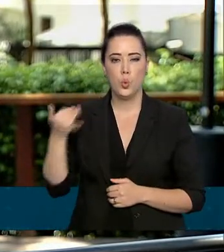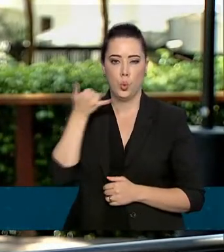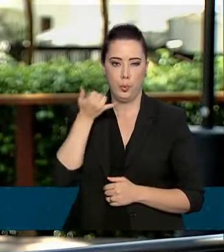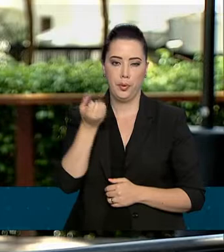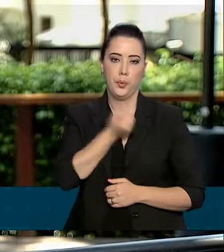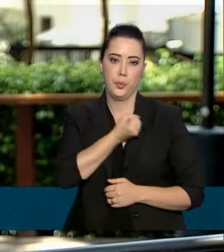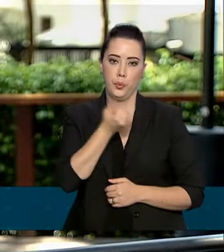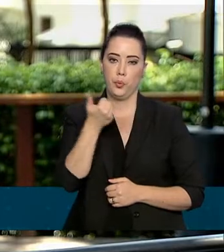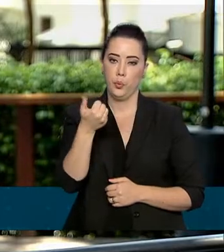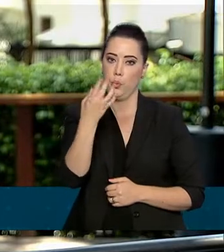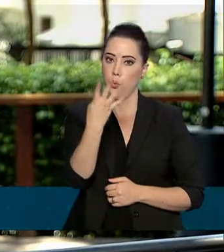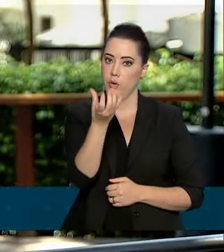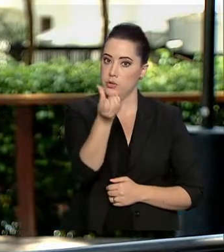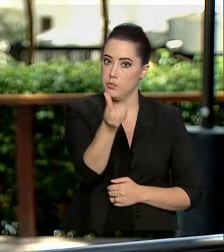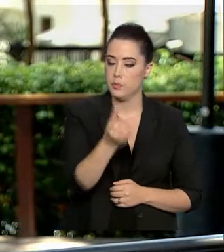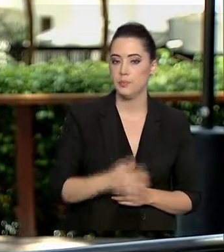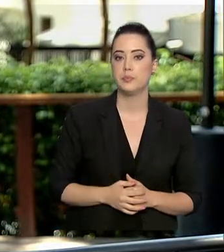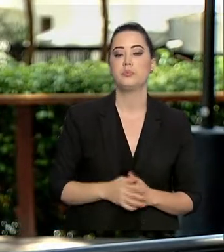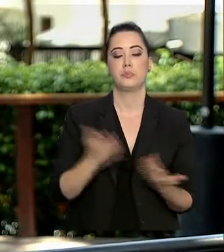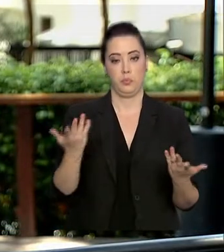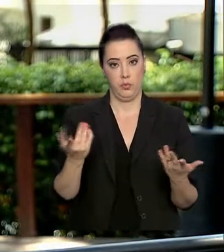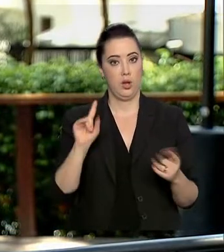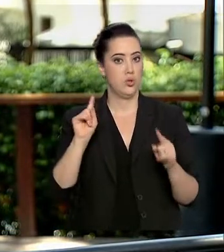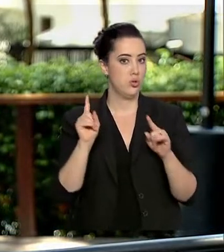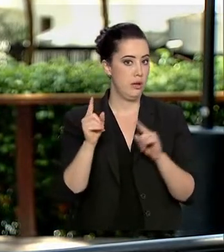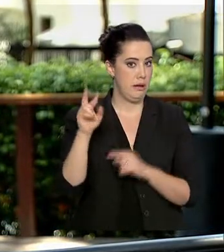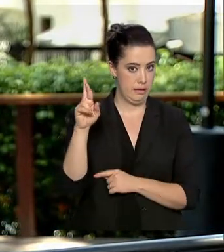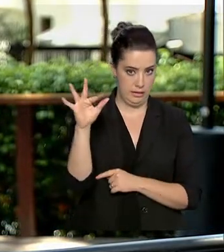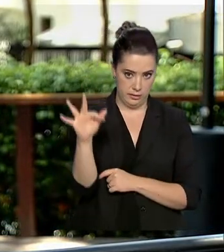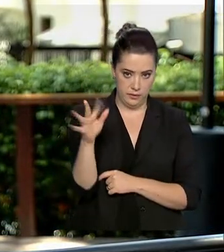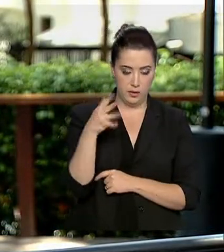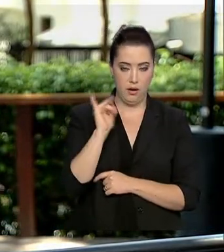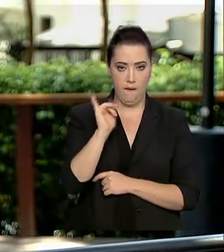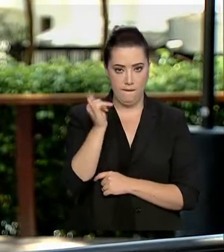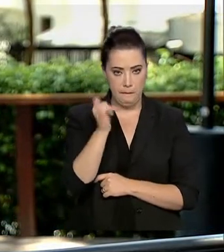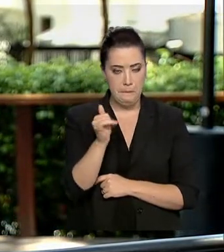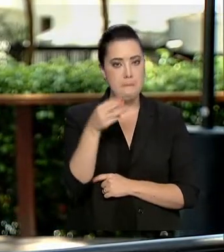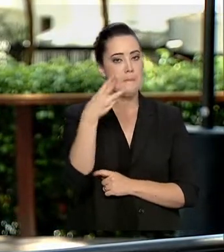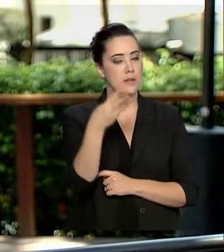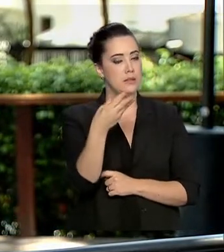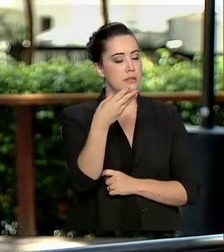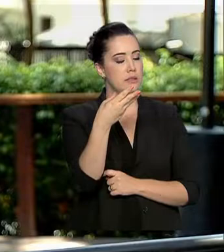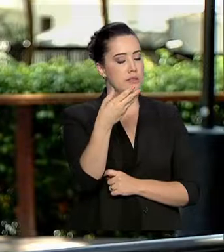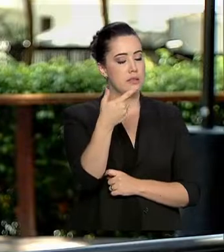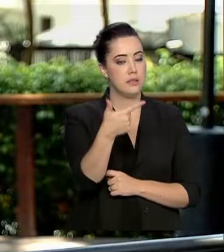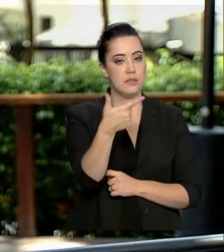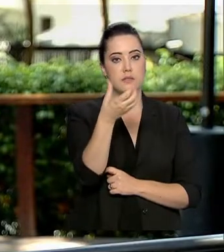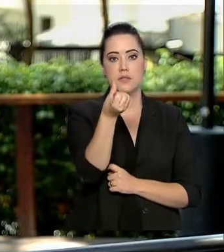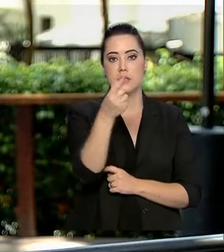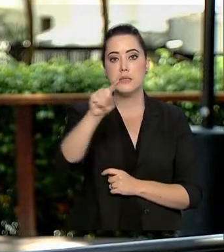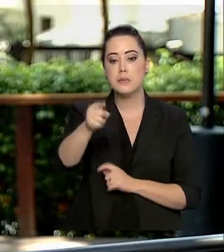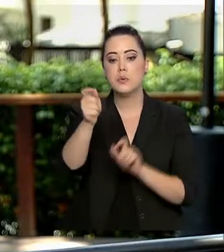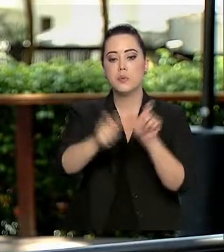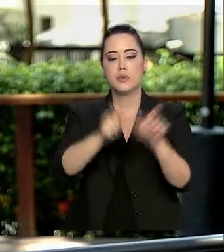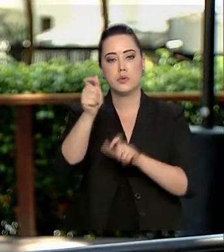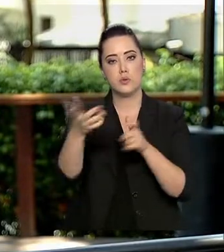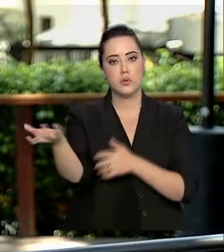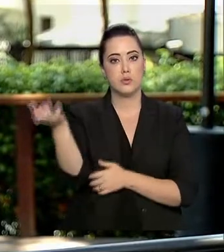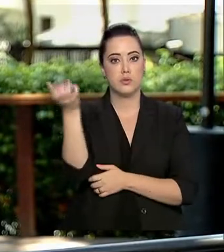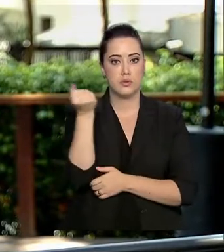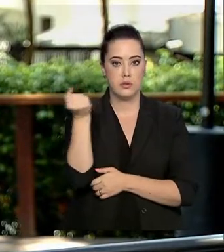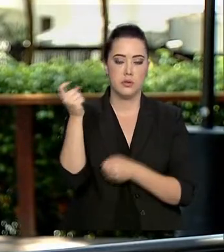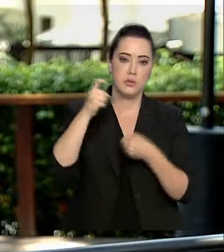o número 146. Segundo a Receita, 320 mil contribuintes vão receber a restituição. O valor vai ser